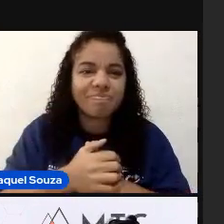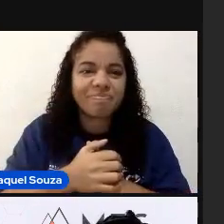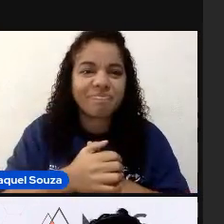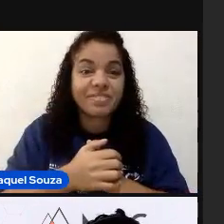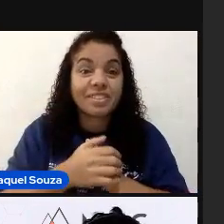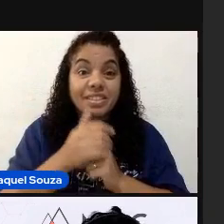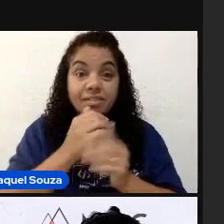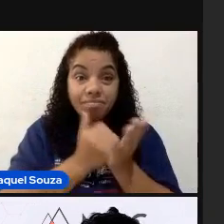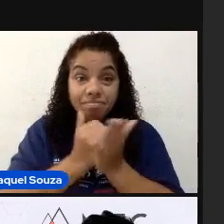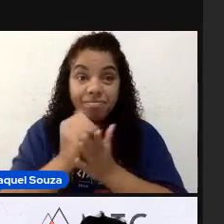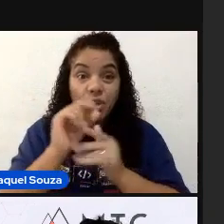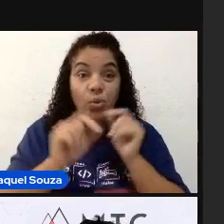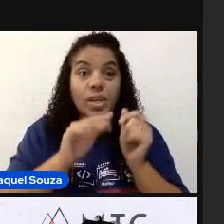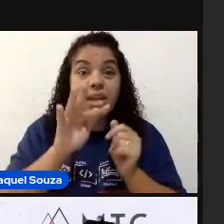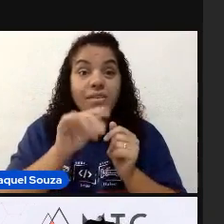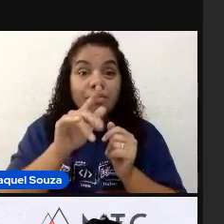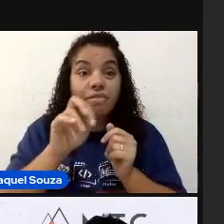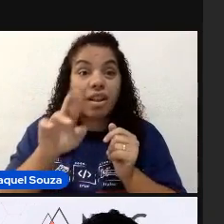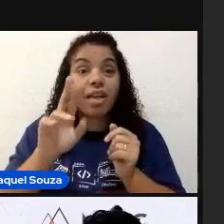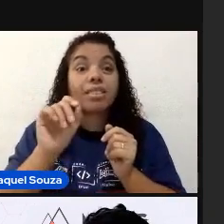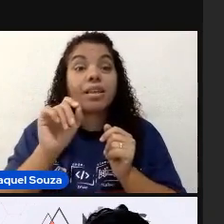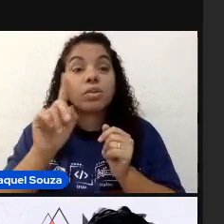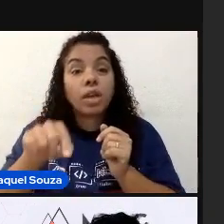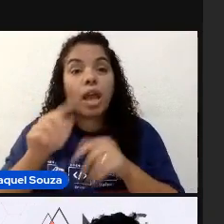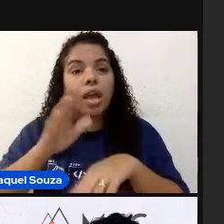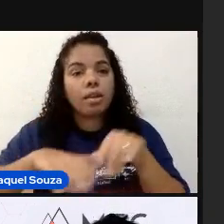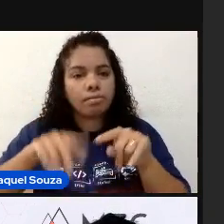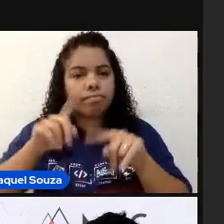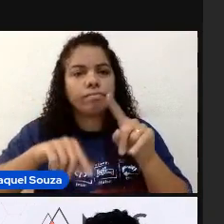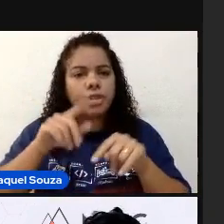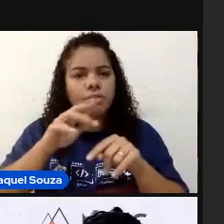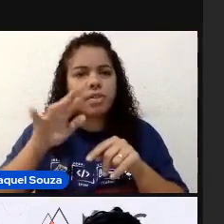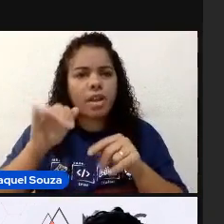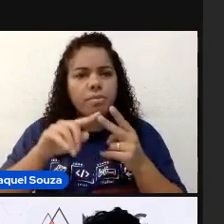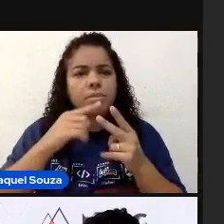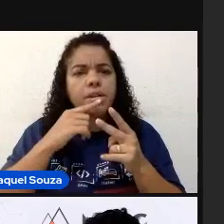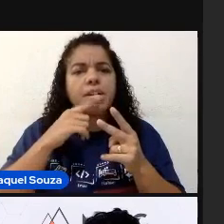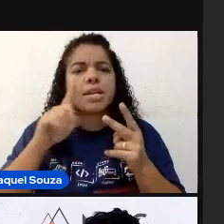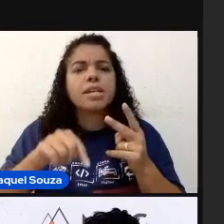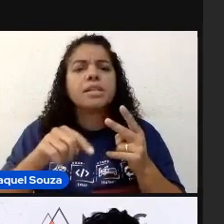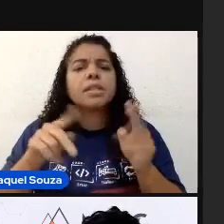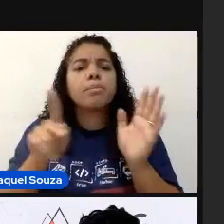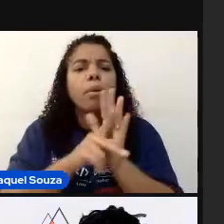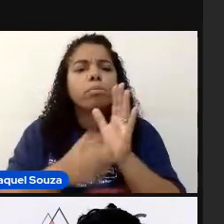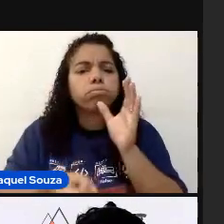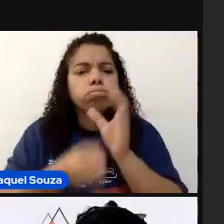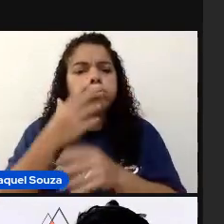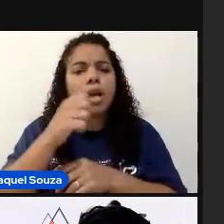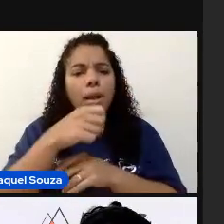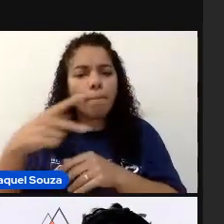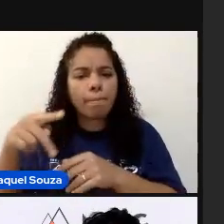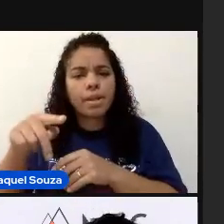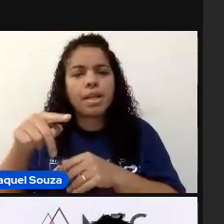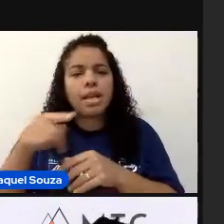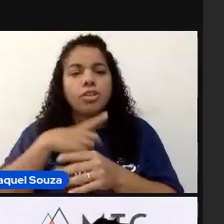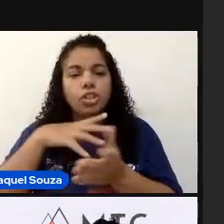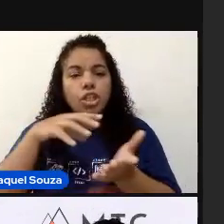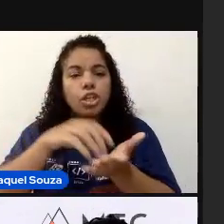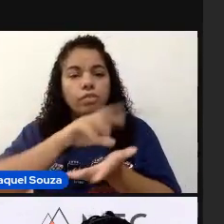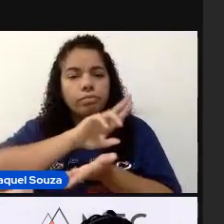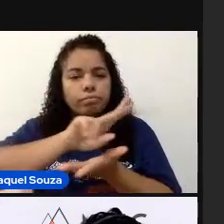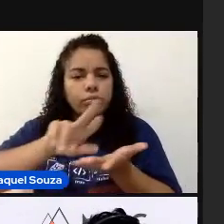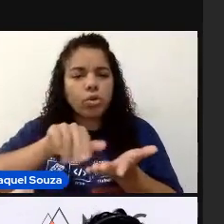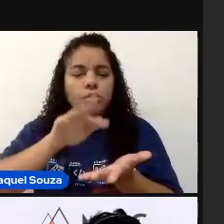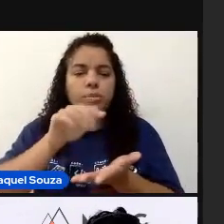Começando então sobre o que é Flutter. É uma ferramenta para criar aplicativos multiplataforma. Então,